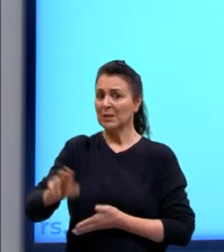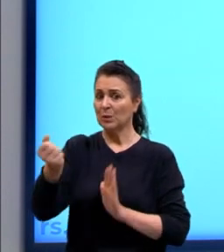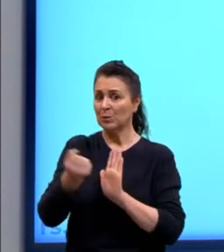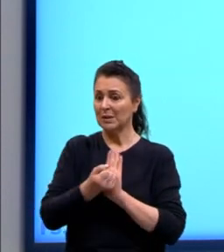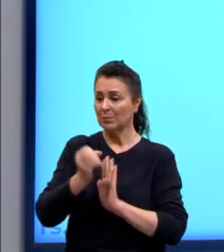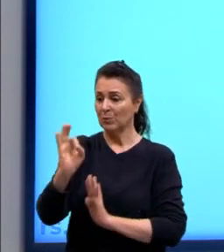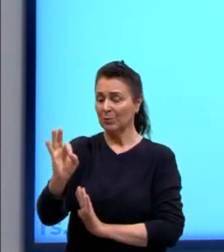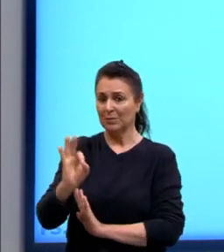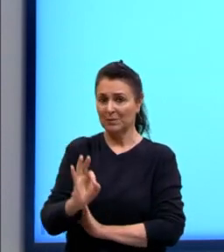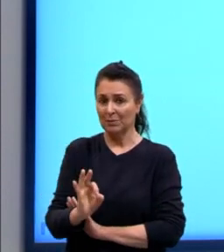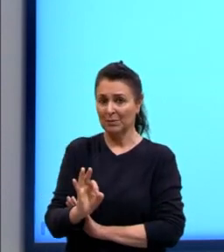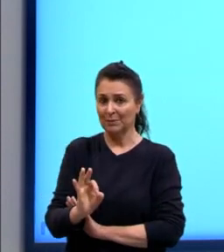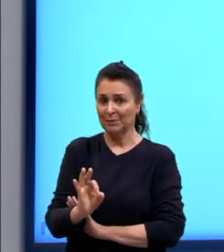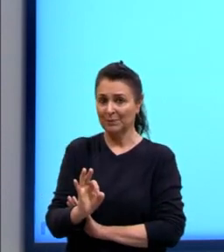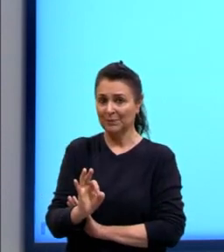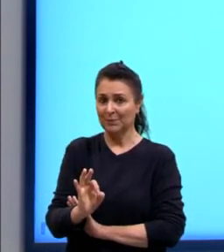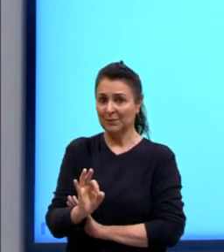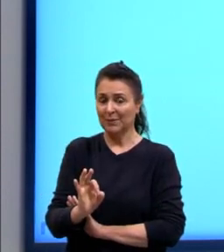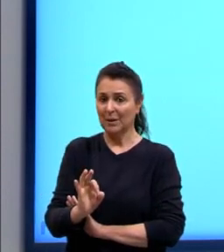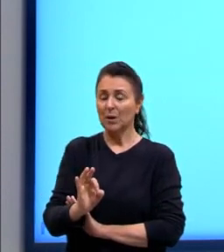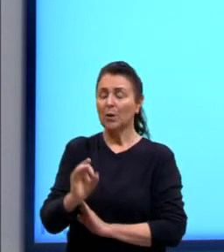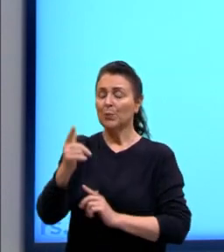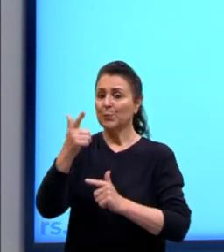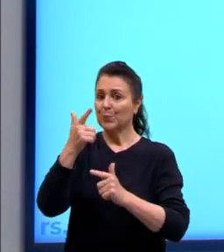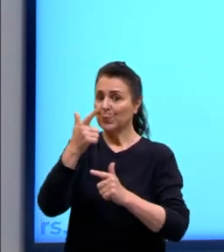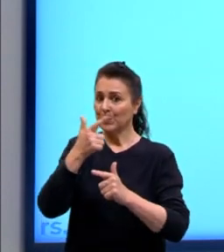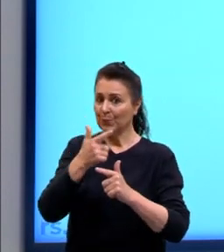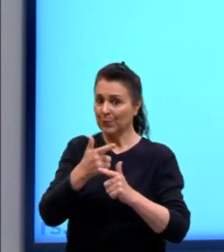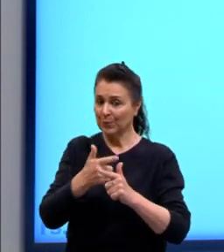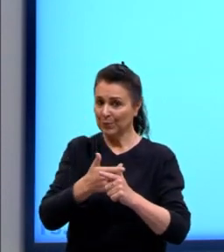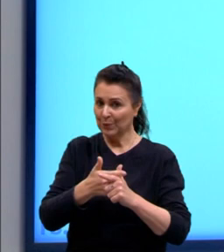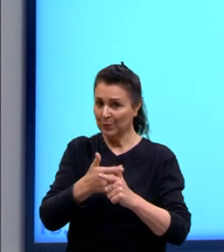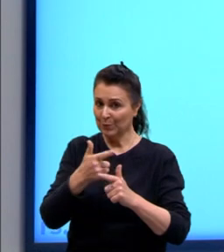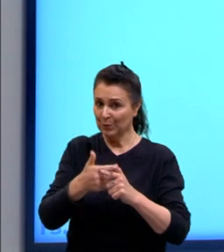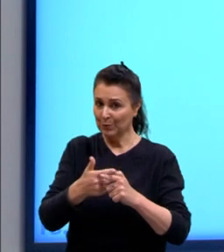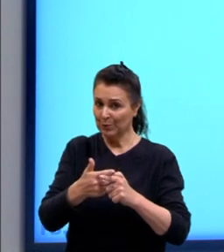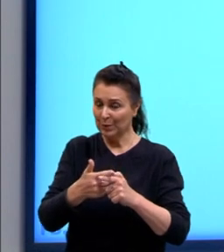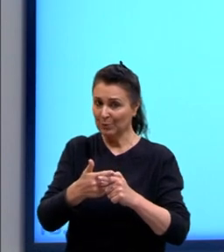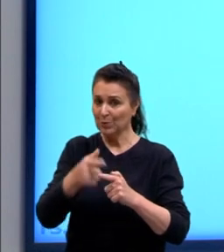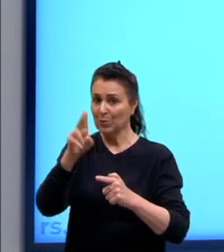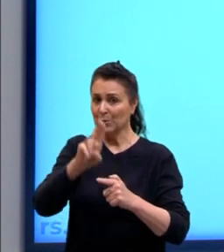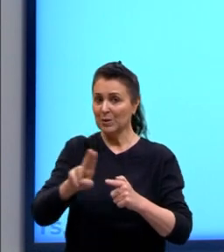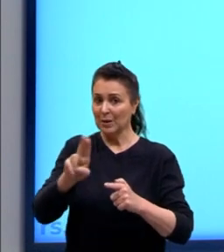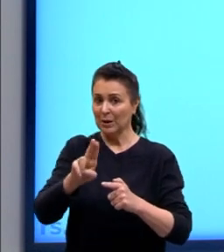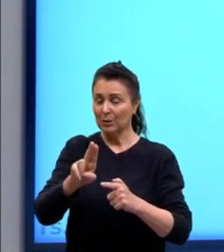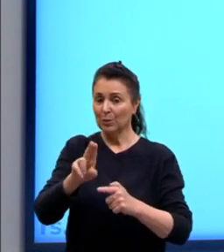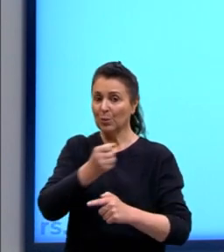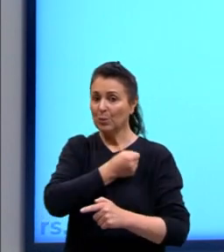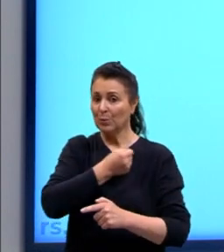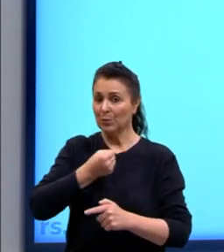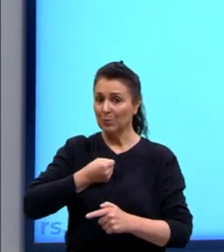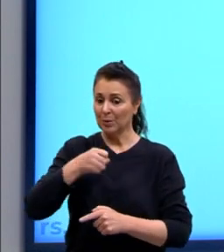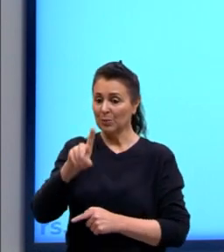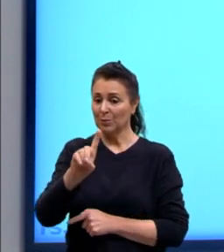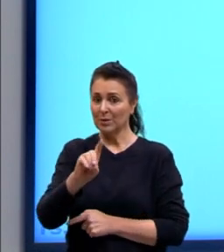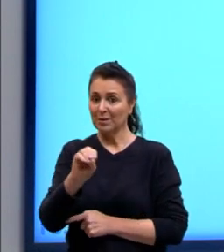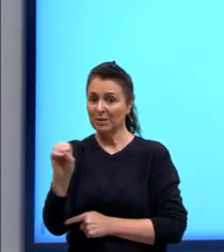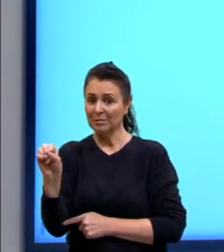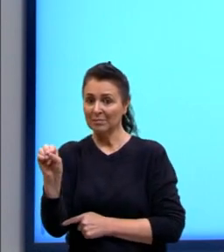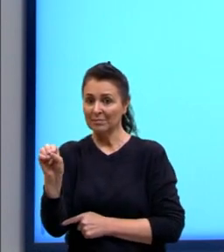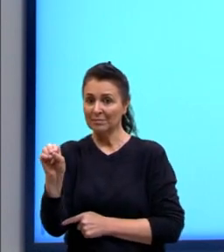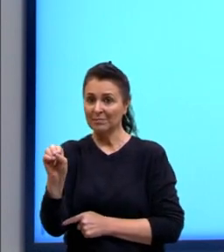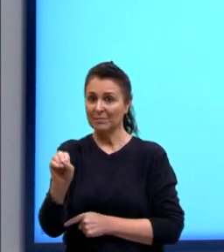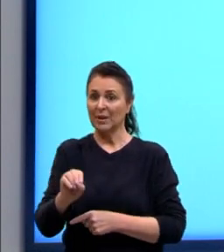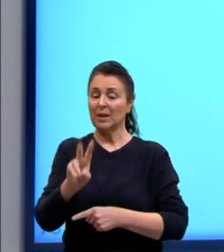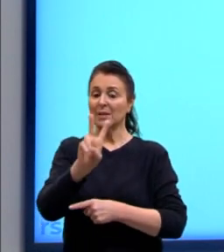percentual do lado, nós multiplicamos por 100. É sempre uma operação inversa, né? Se eu